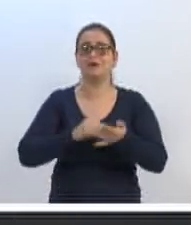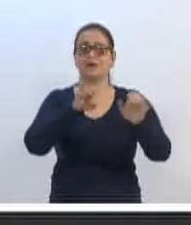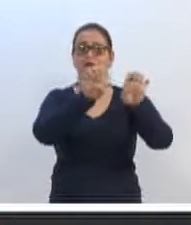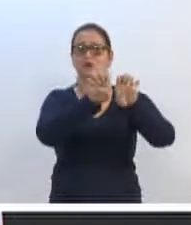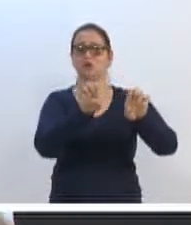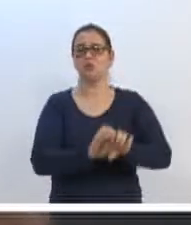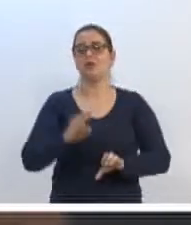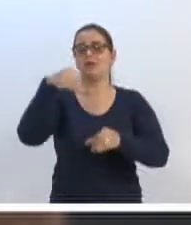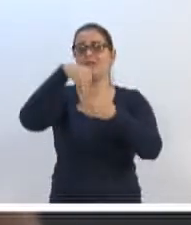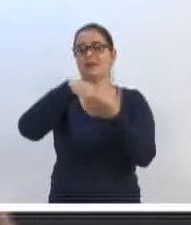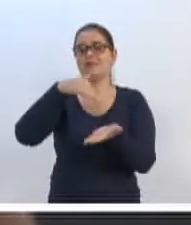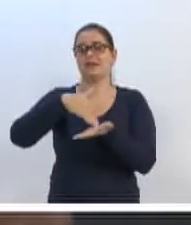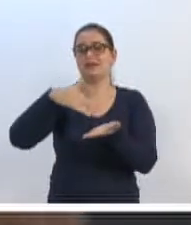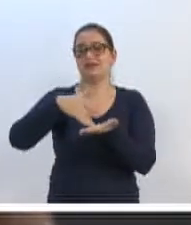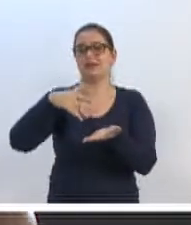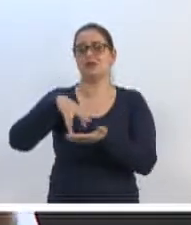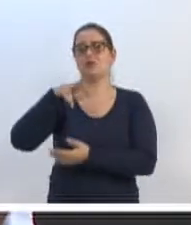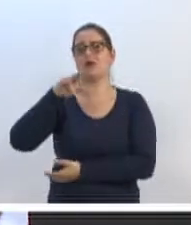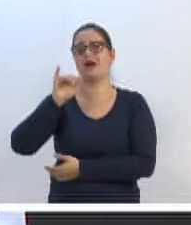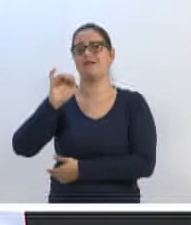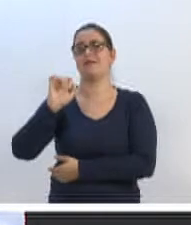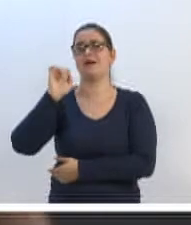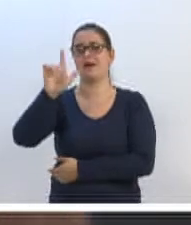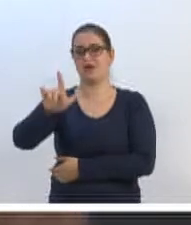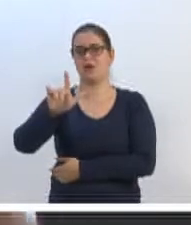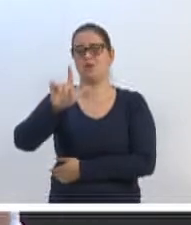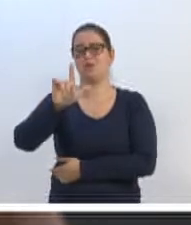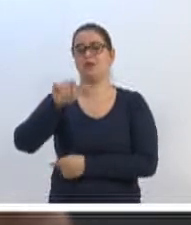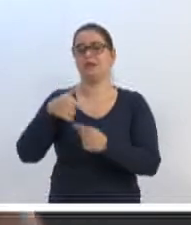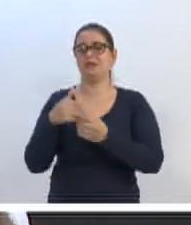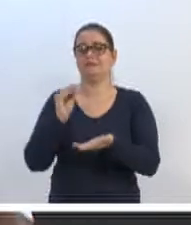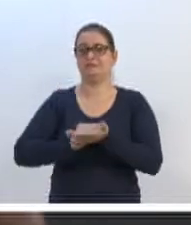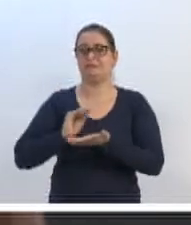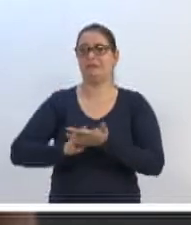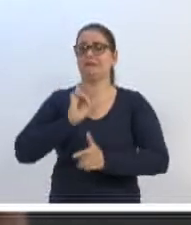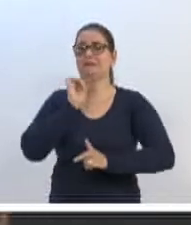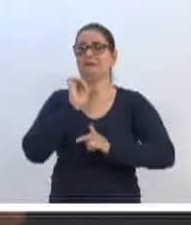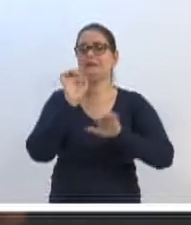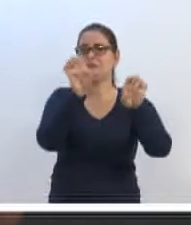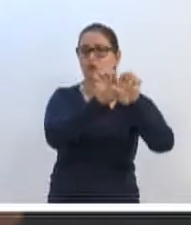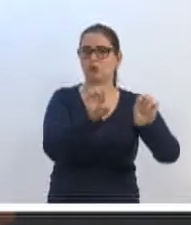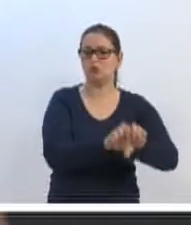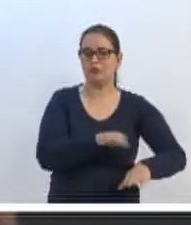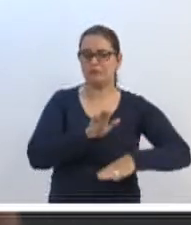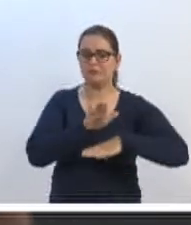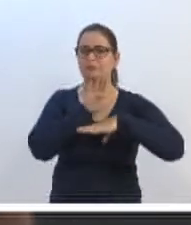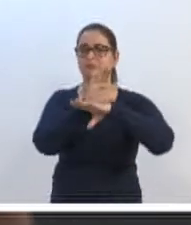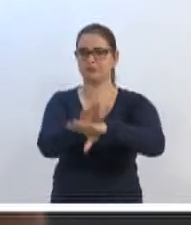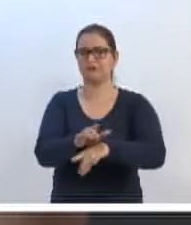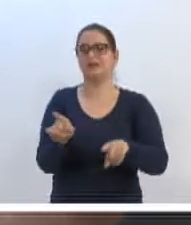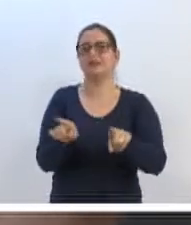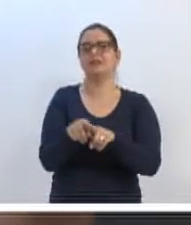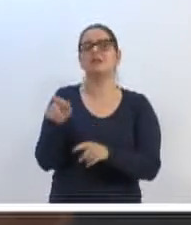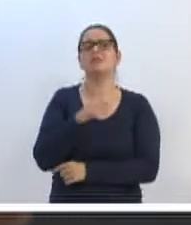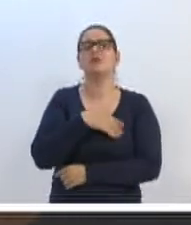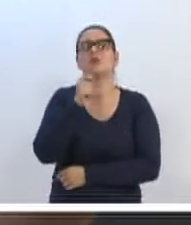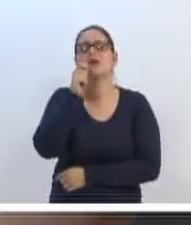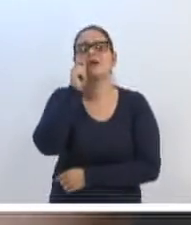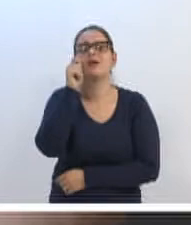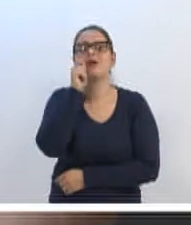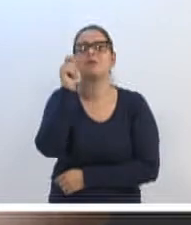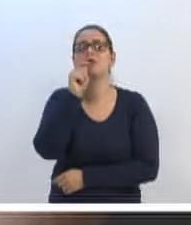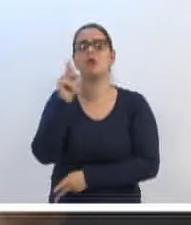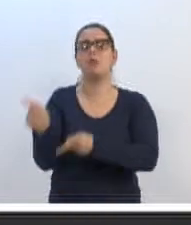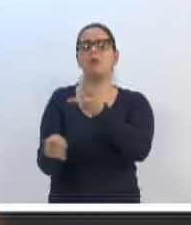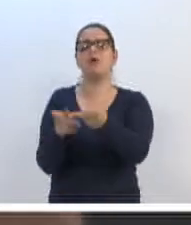também na secretaria do Rafael Yange. A sabe que falta estrutura para eles poderem trabalhar. E outra coisa também, vereador Amir, a decepção grande é que o povo